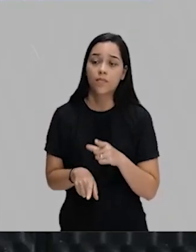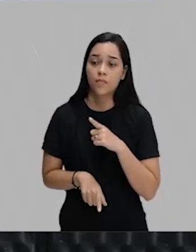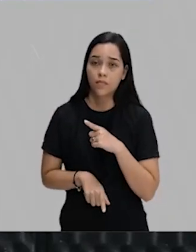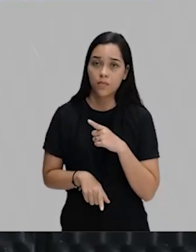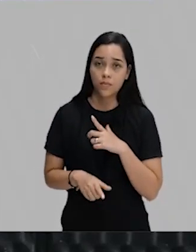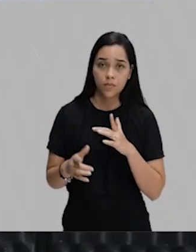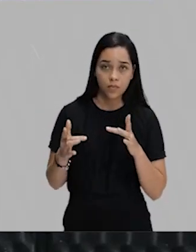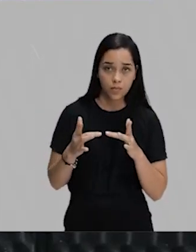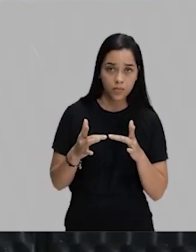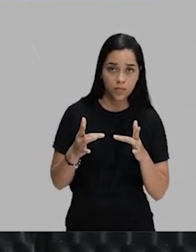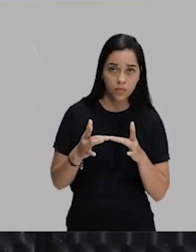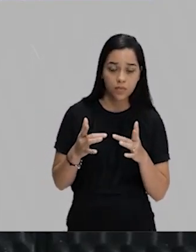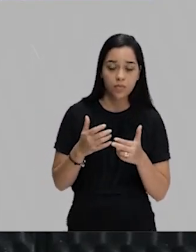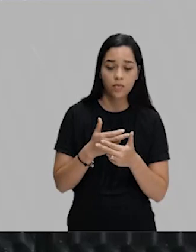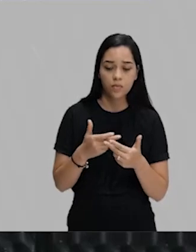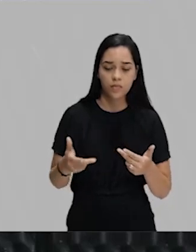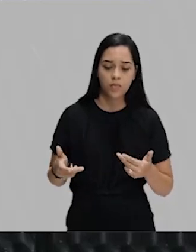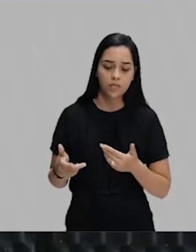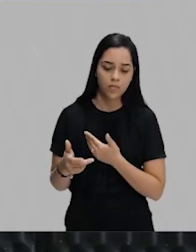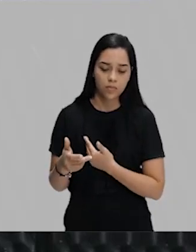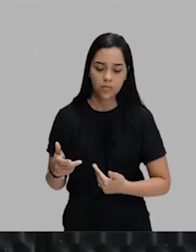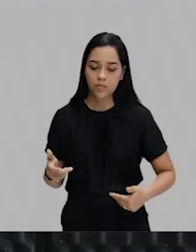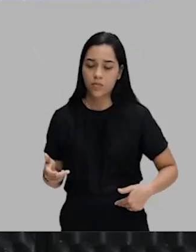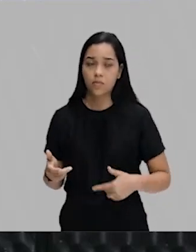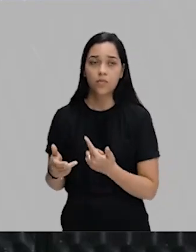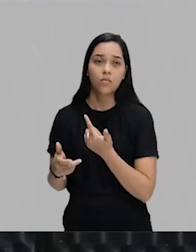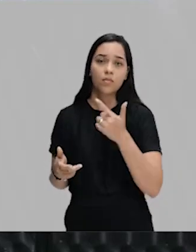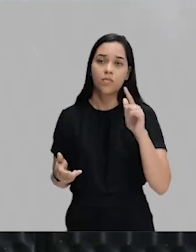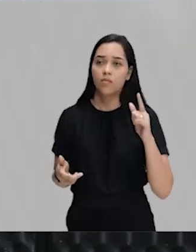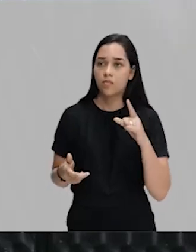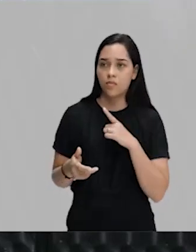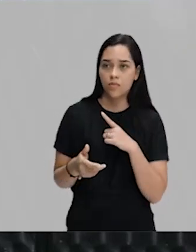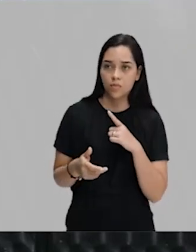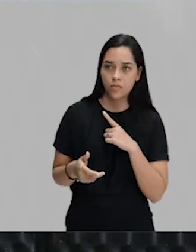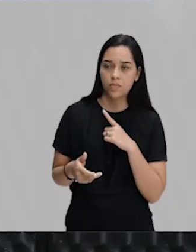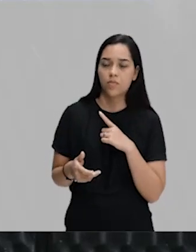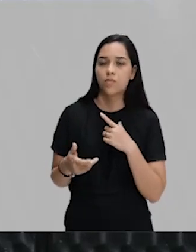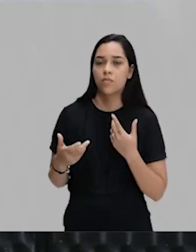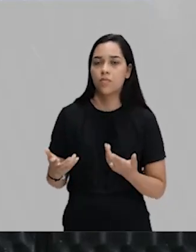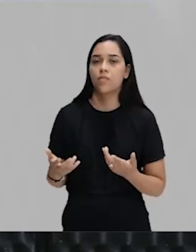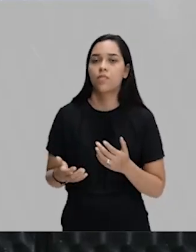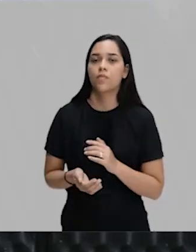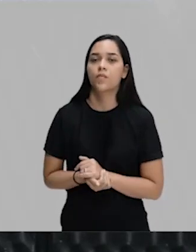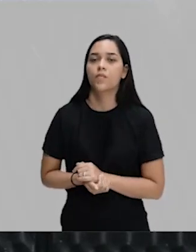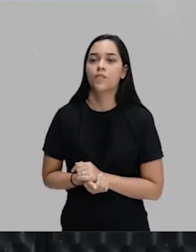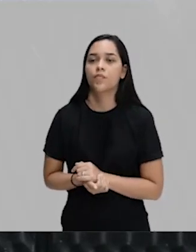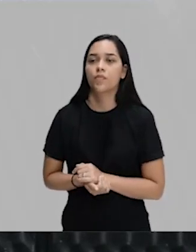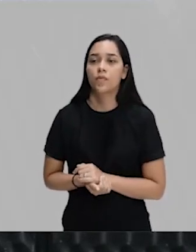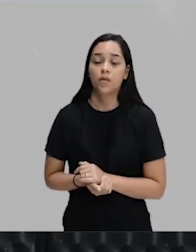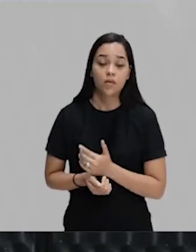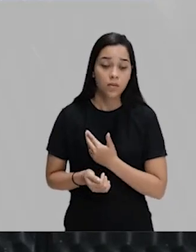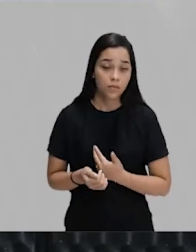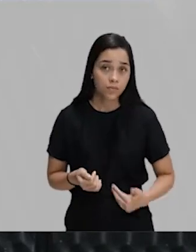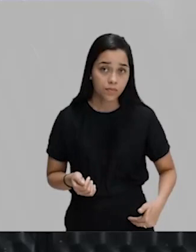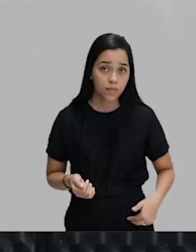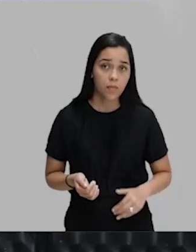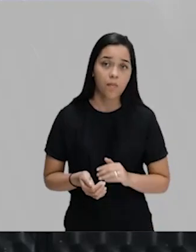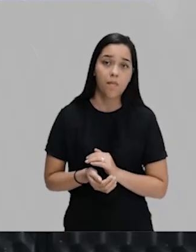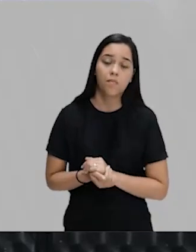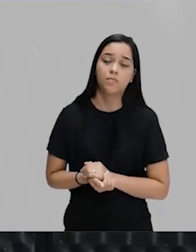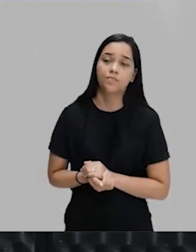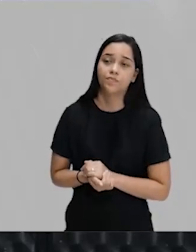contatos com militares de outros exércitos, aqui da Bacia do Prata, de Estados republicanos.